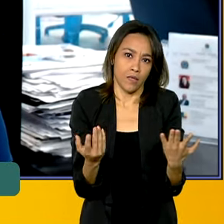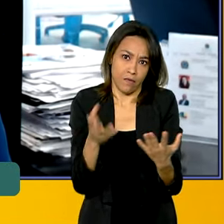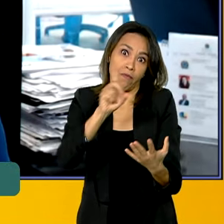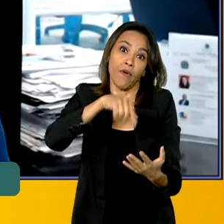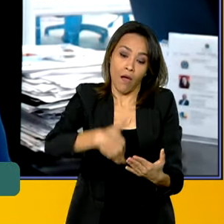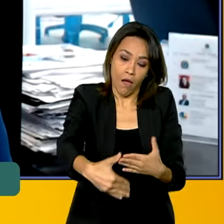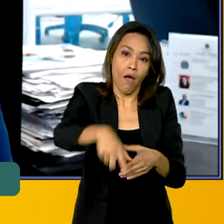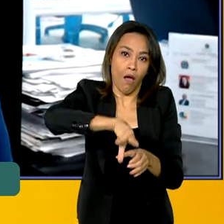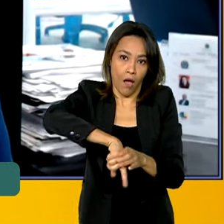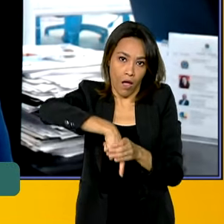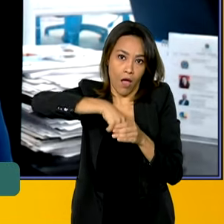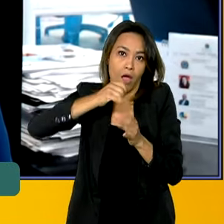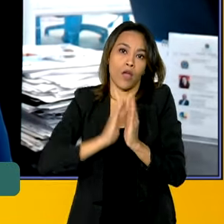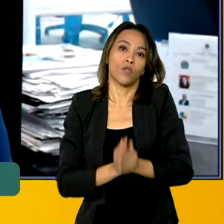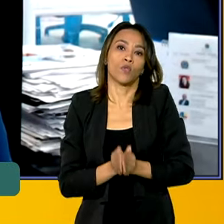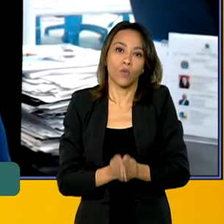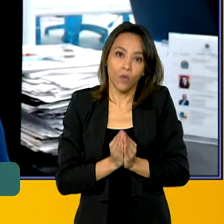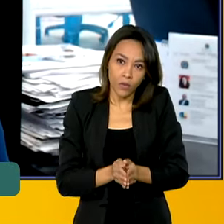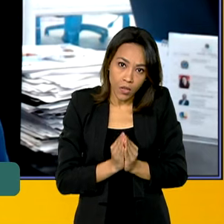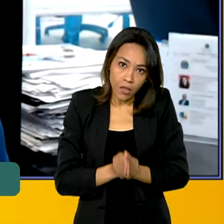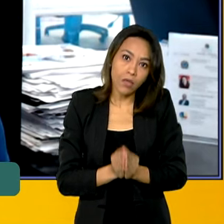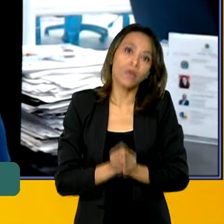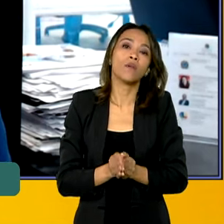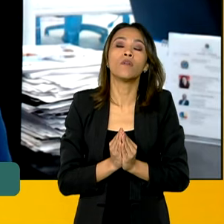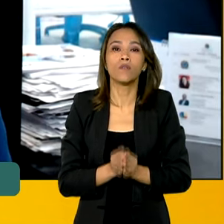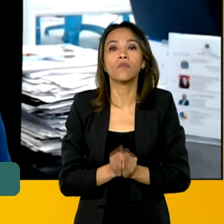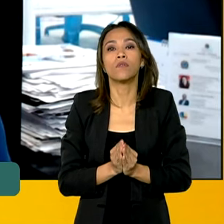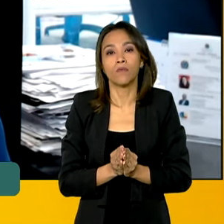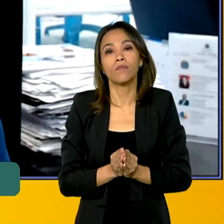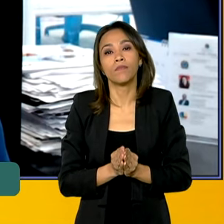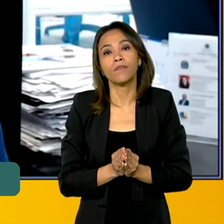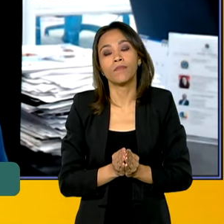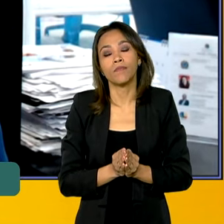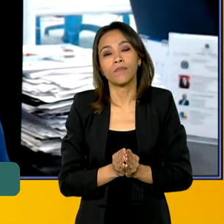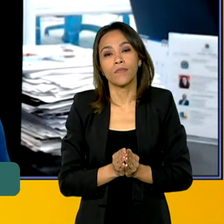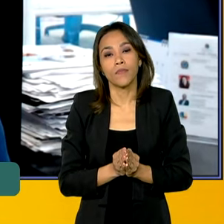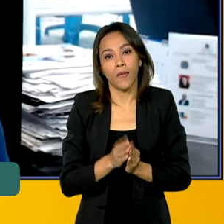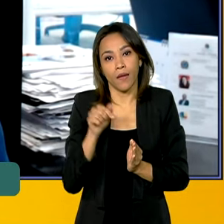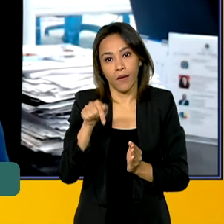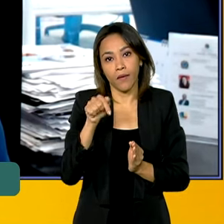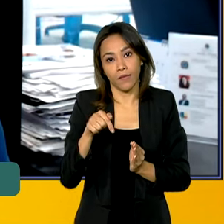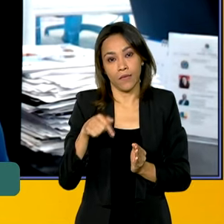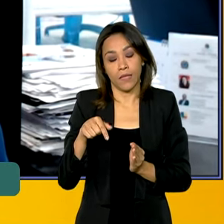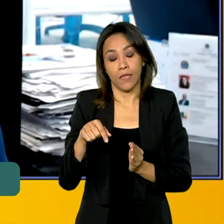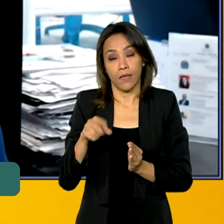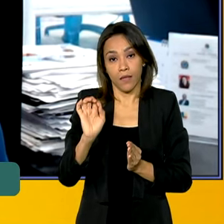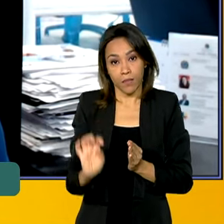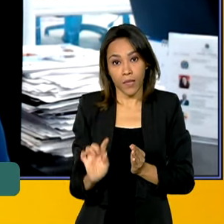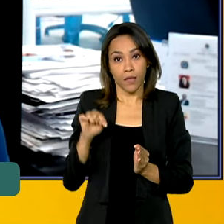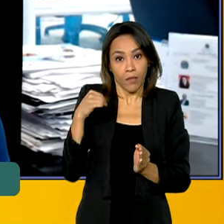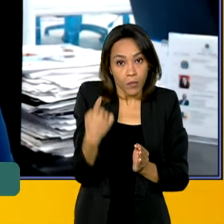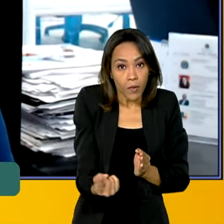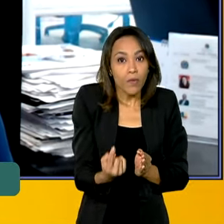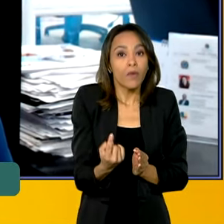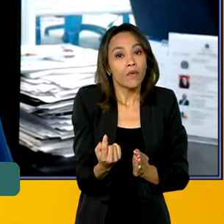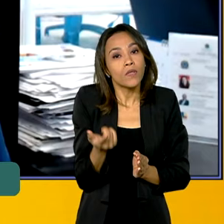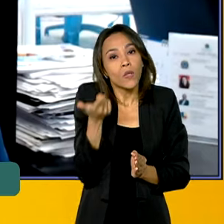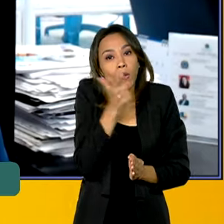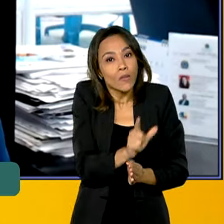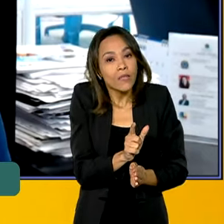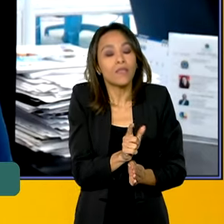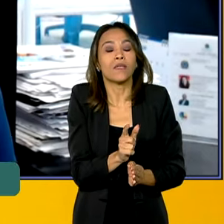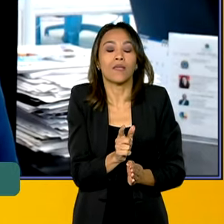sorteio, que esse sorteio é auditado dentro do processo como um todo, para que seja o mais justo